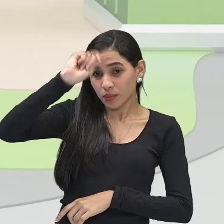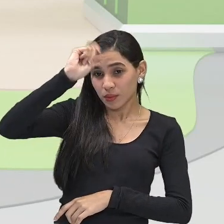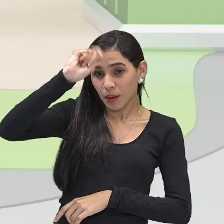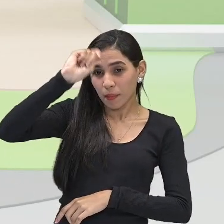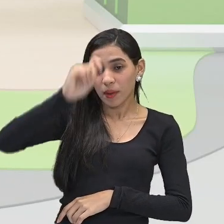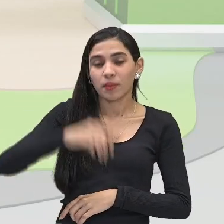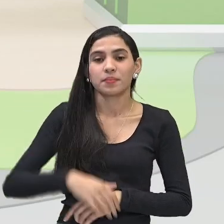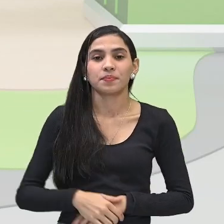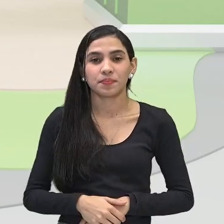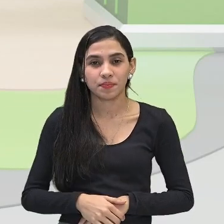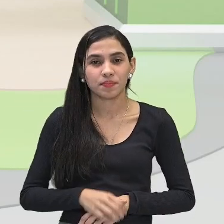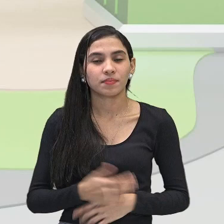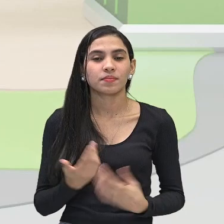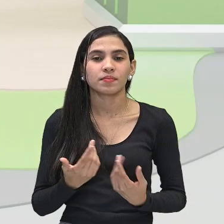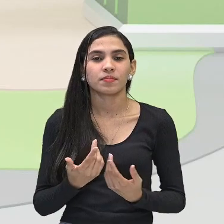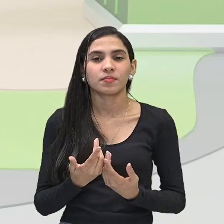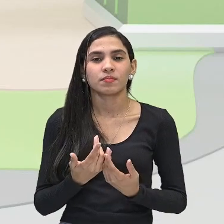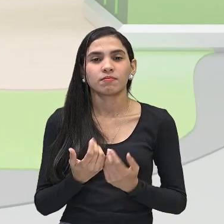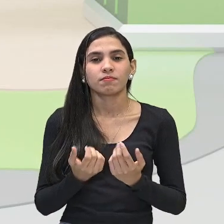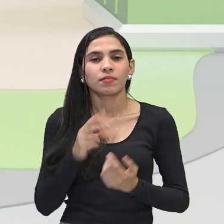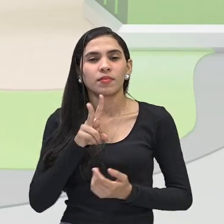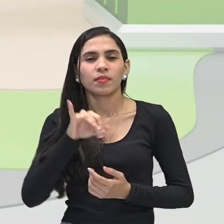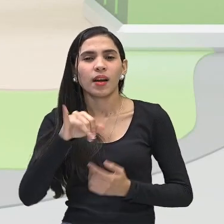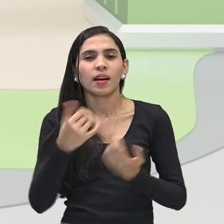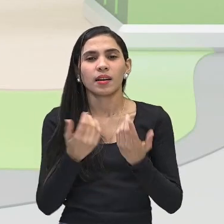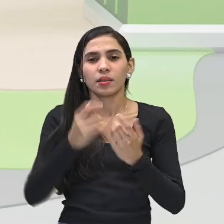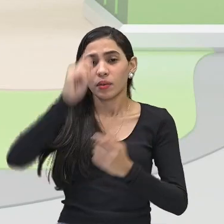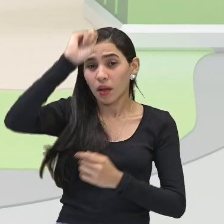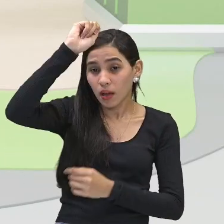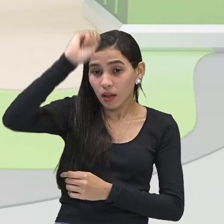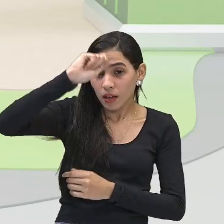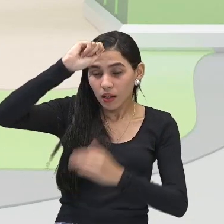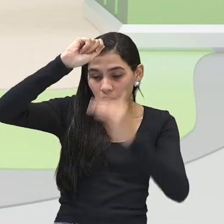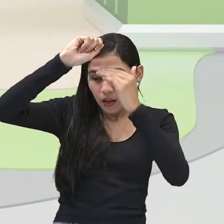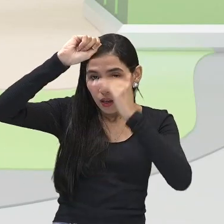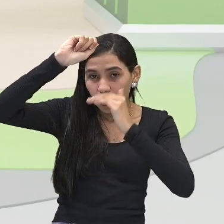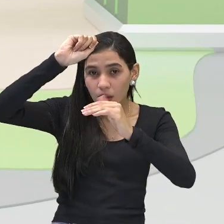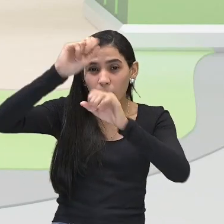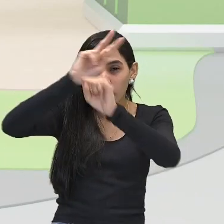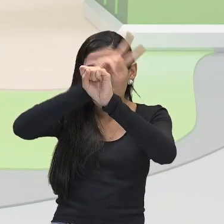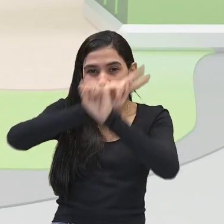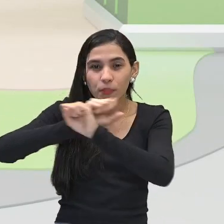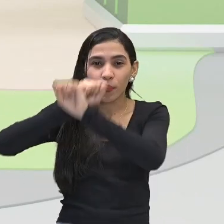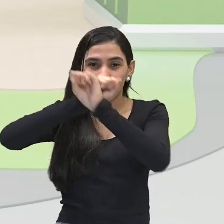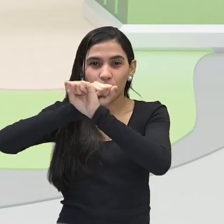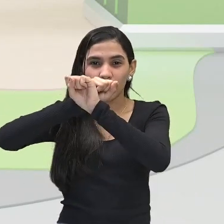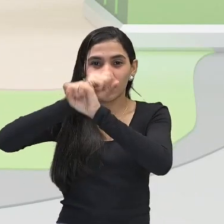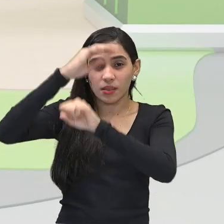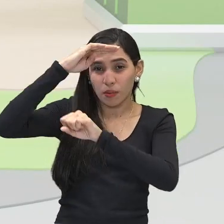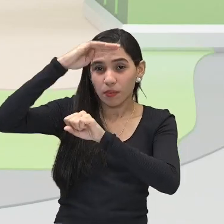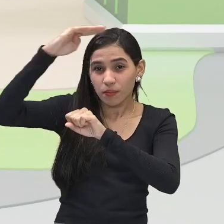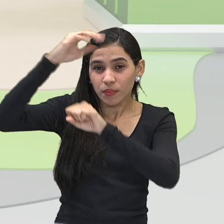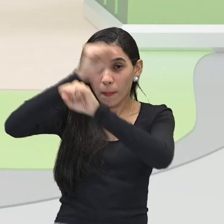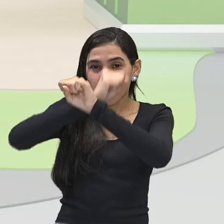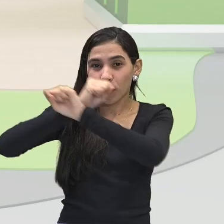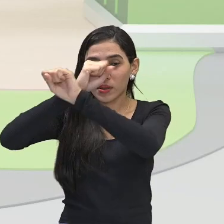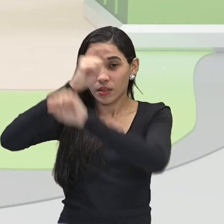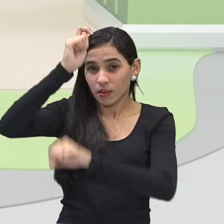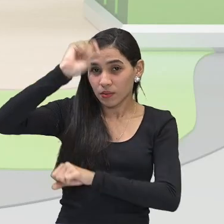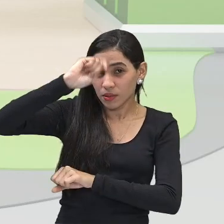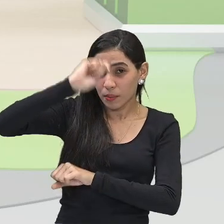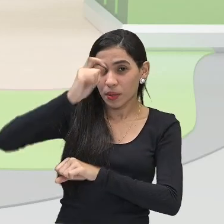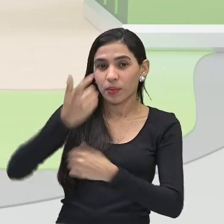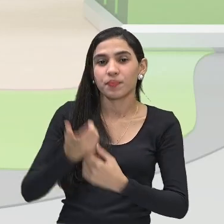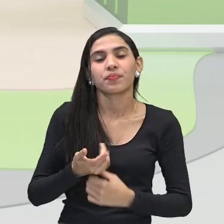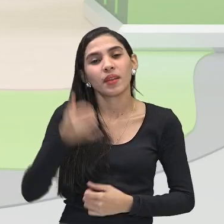vão fazer ali uma uma sombra e essa sombra no seu rosto ele é o que